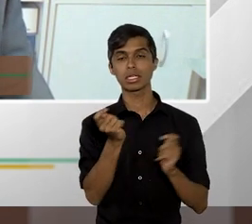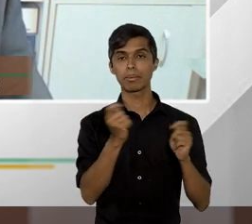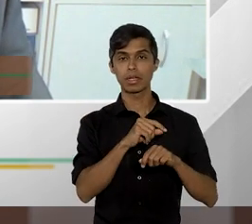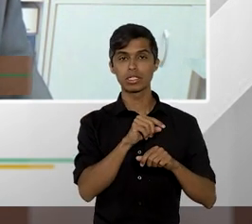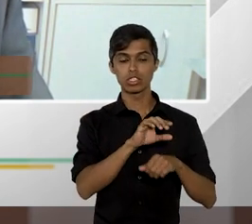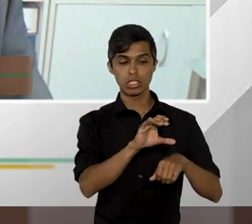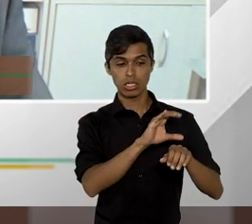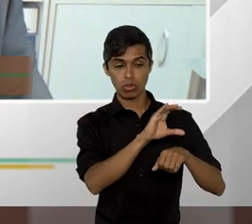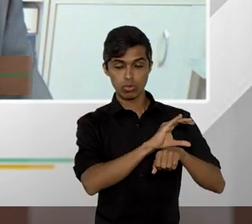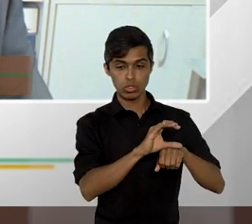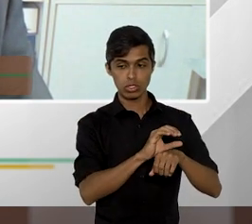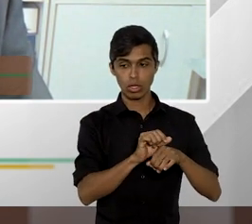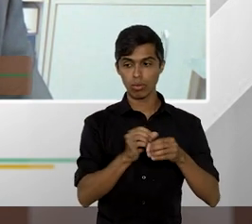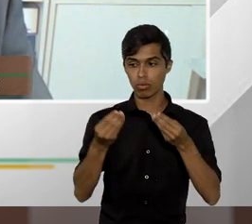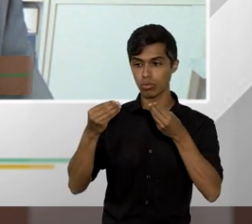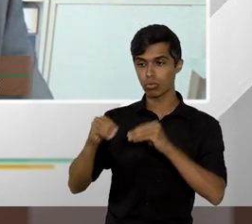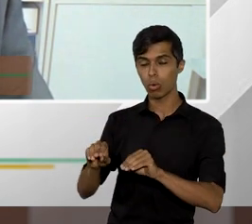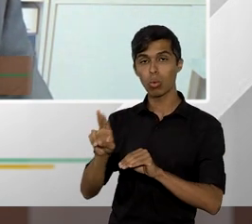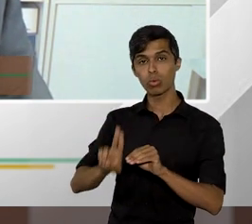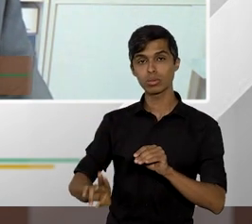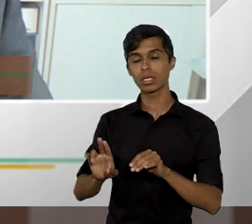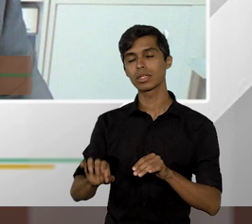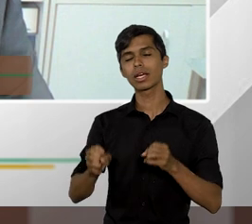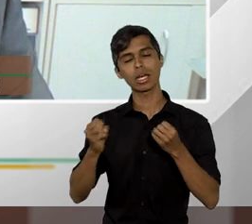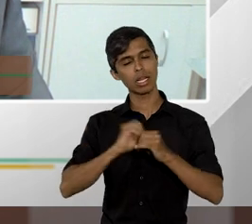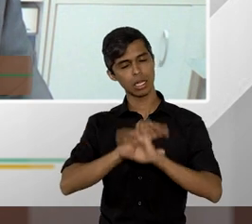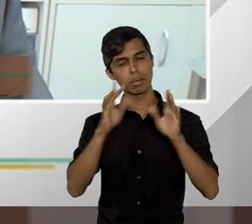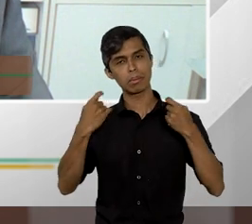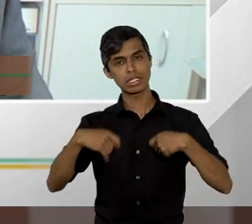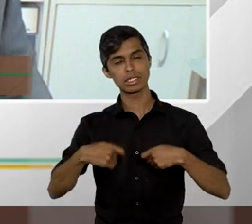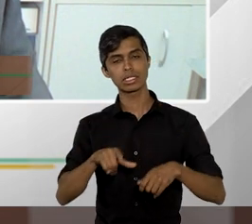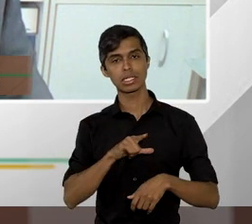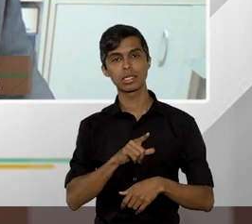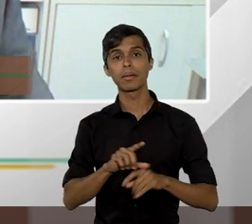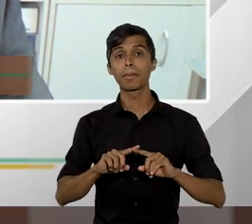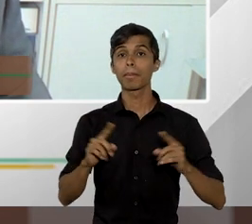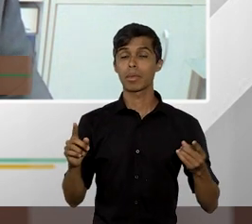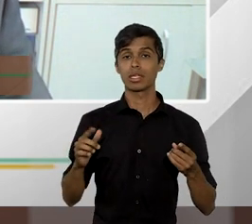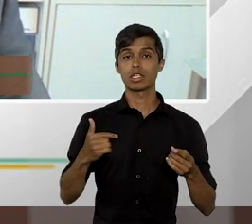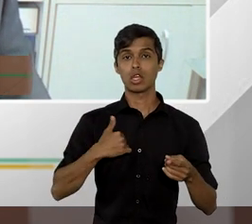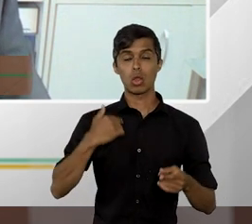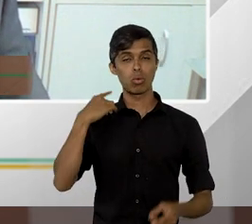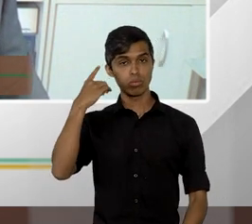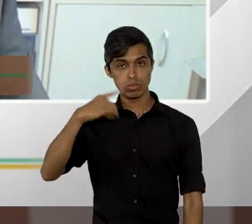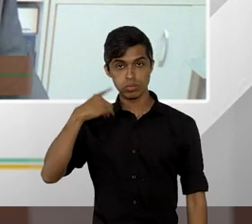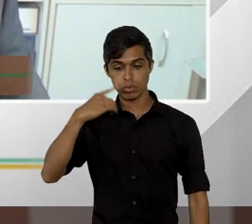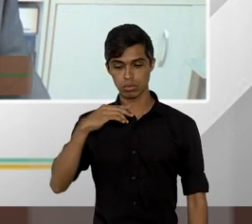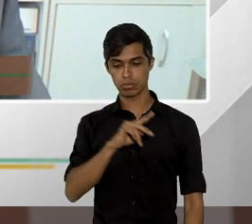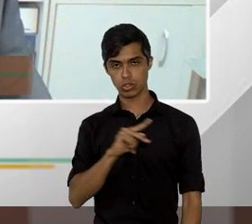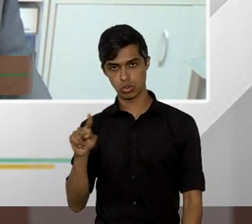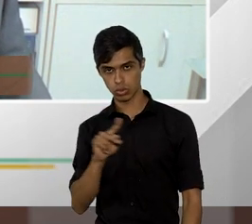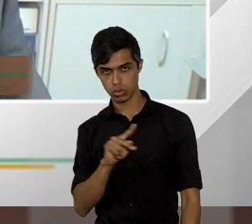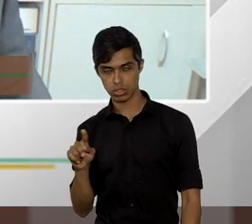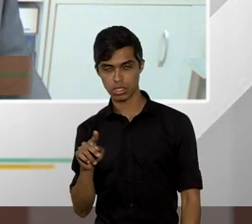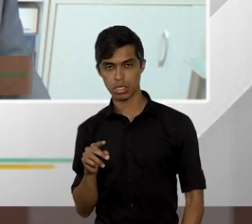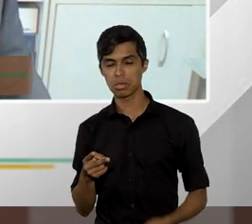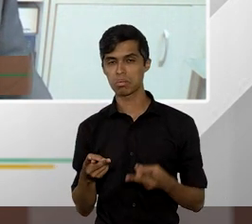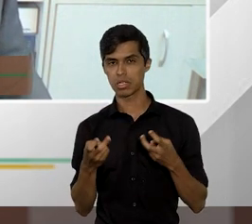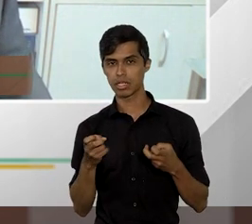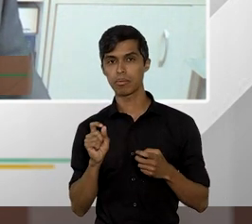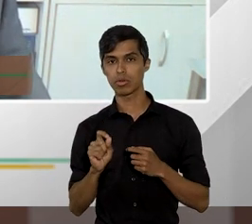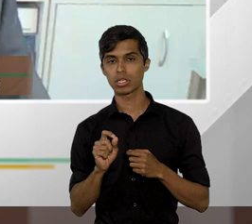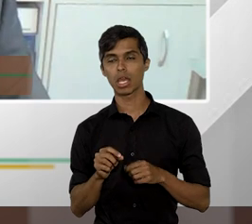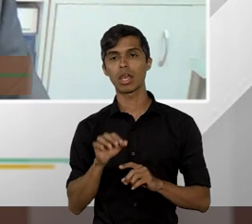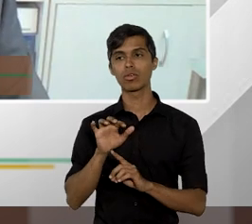exigido na prática mas como advogado como professor eu tenho